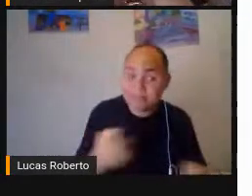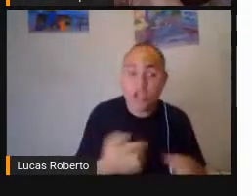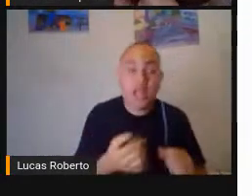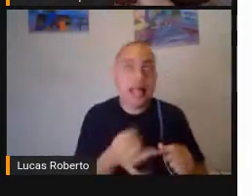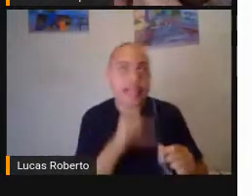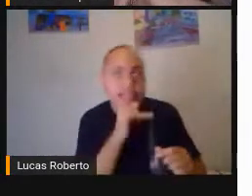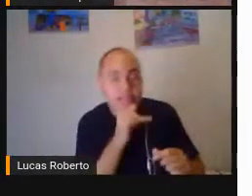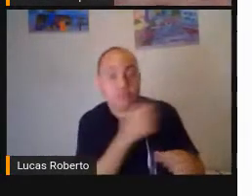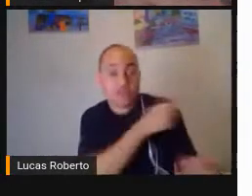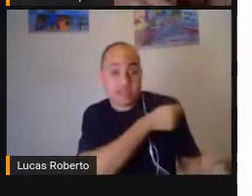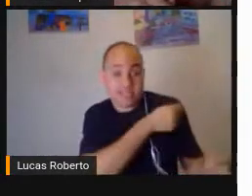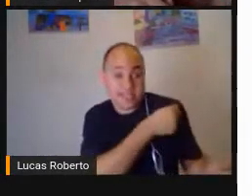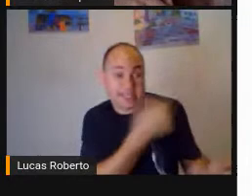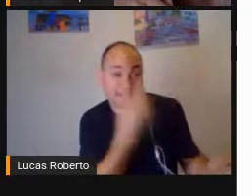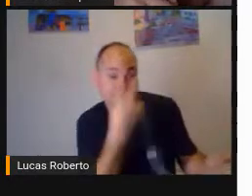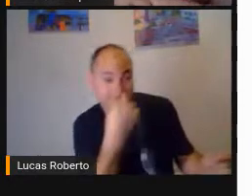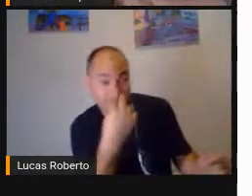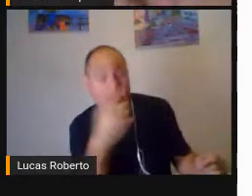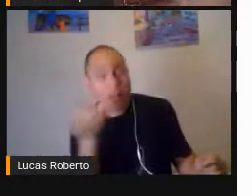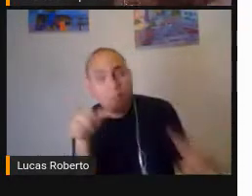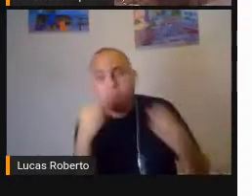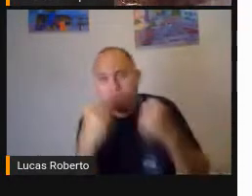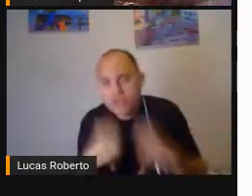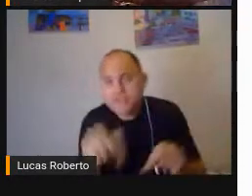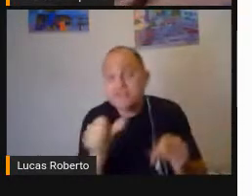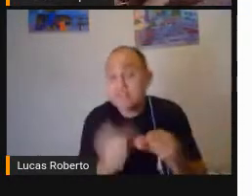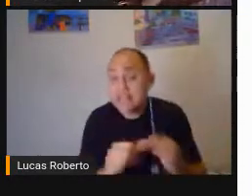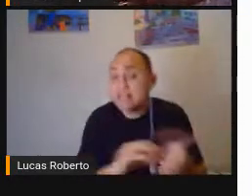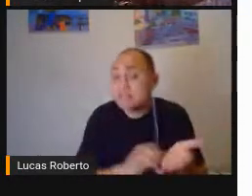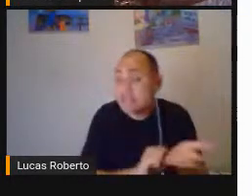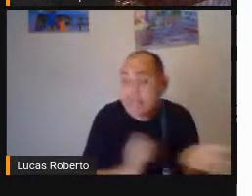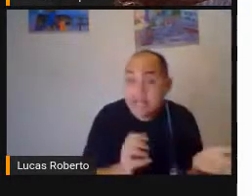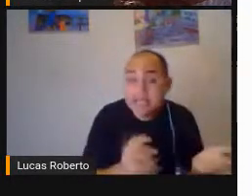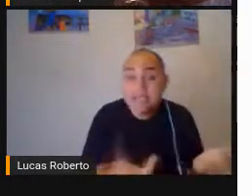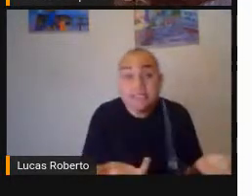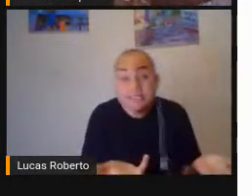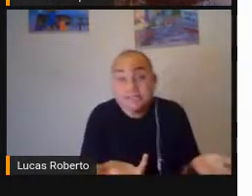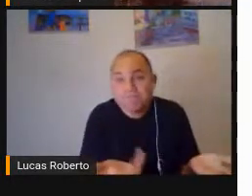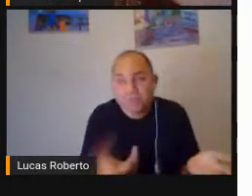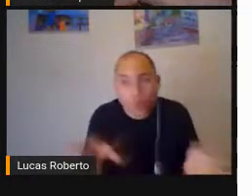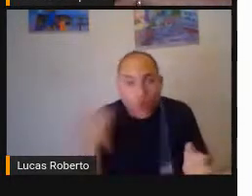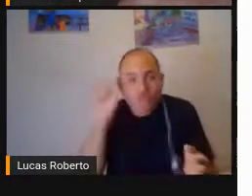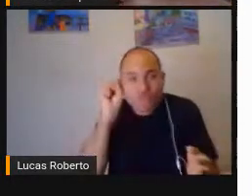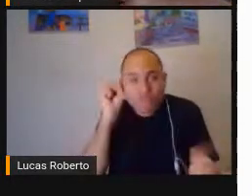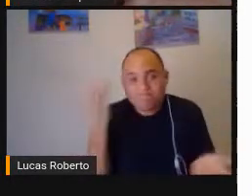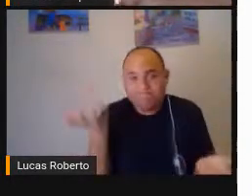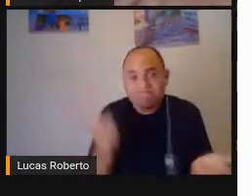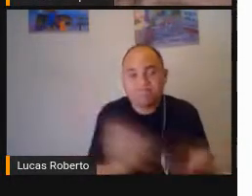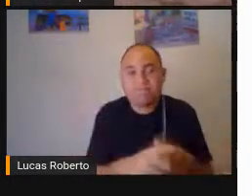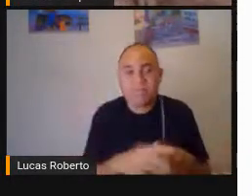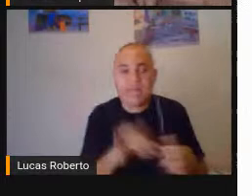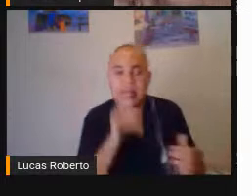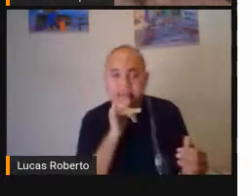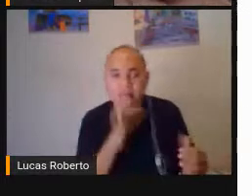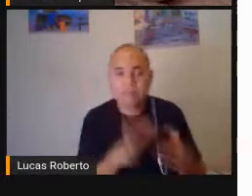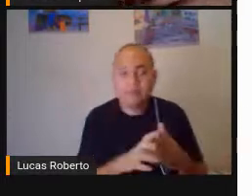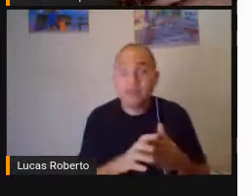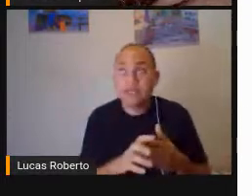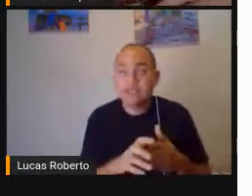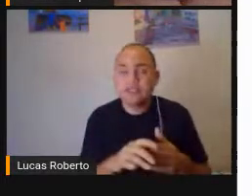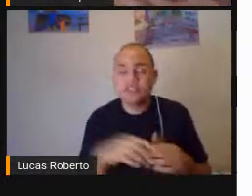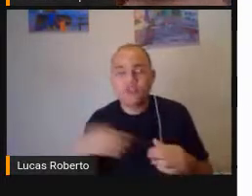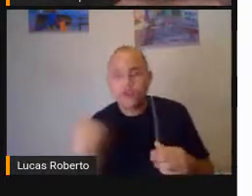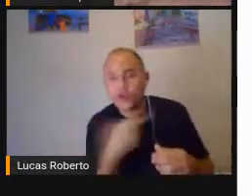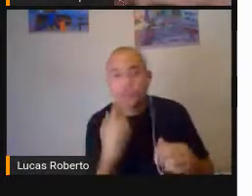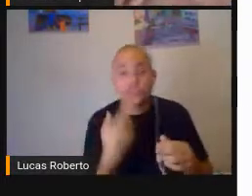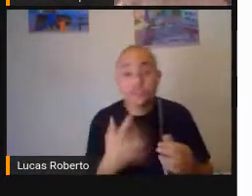atividades Ouvindo Né Então a gente Através Coloca uma imagem O professor pode Narrar aquela imagem Para a criança Através do